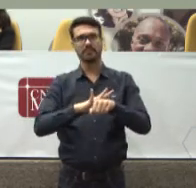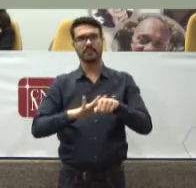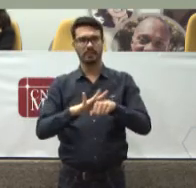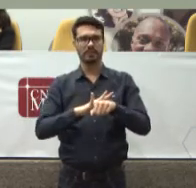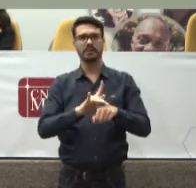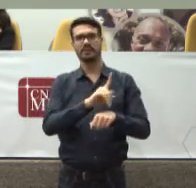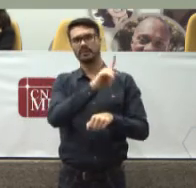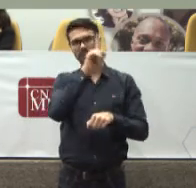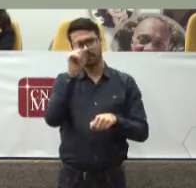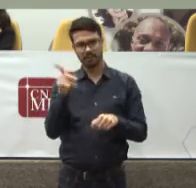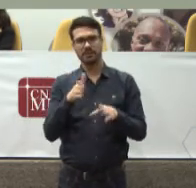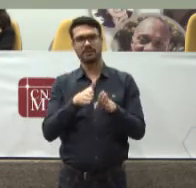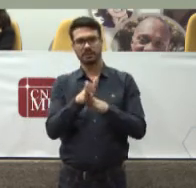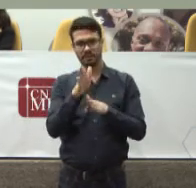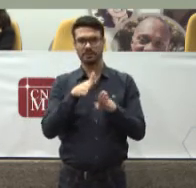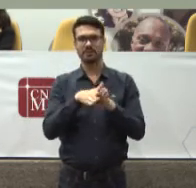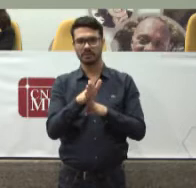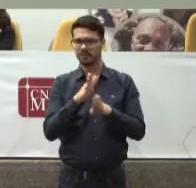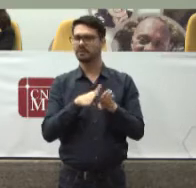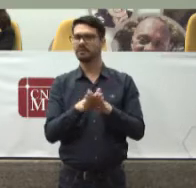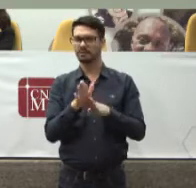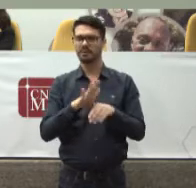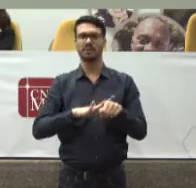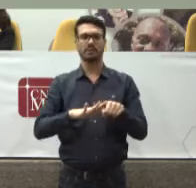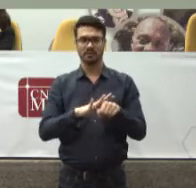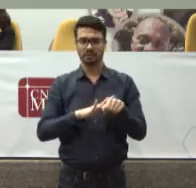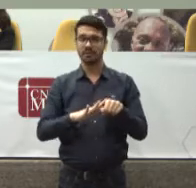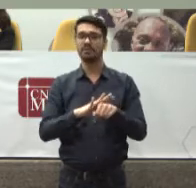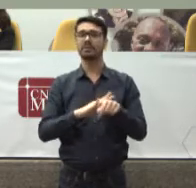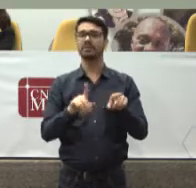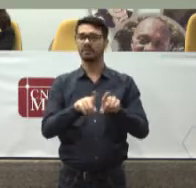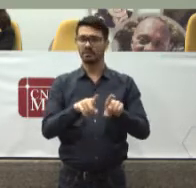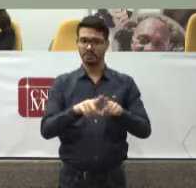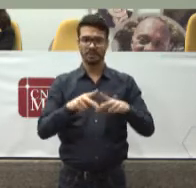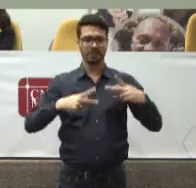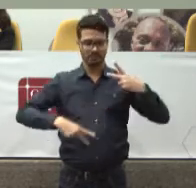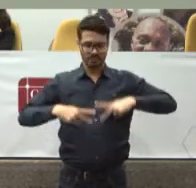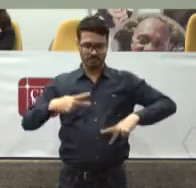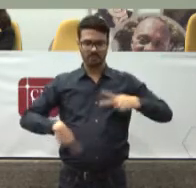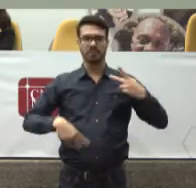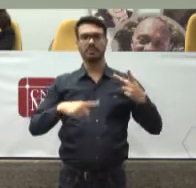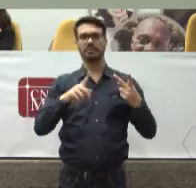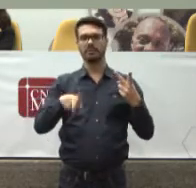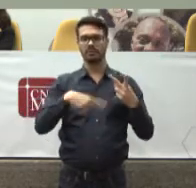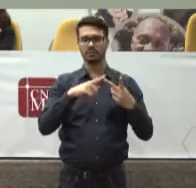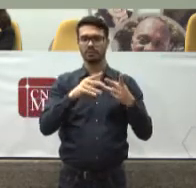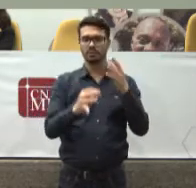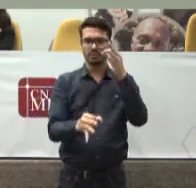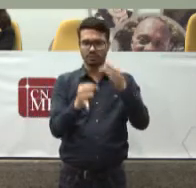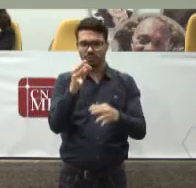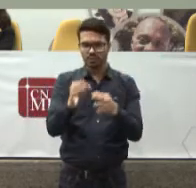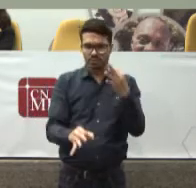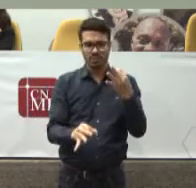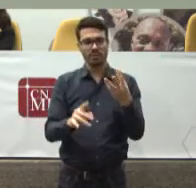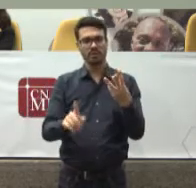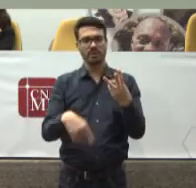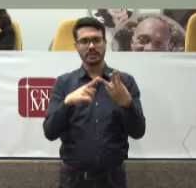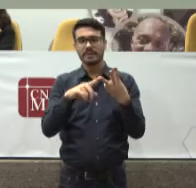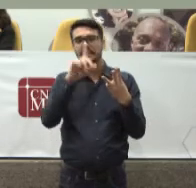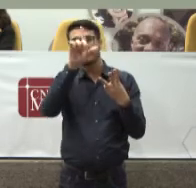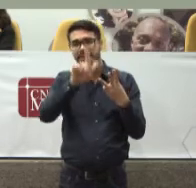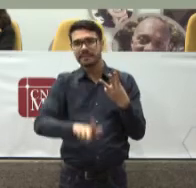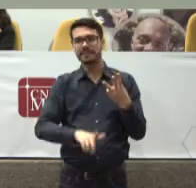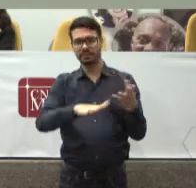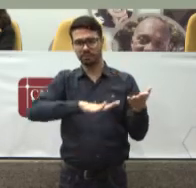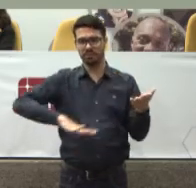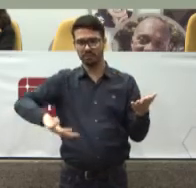dialogar Conselheiro Há que se dialogar Promotor Juiz Desembargador Com gestor Da área de